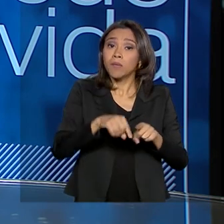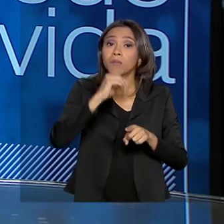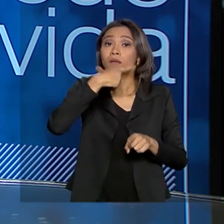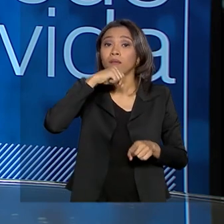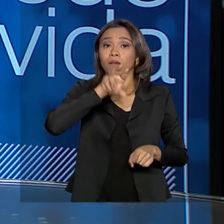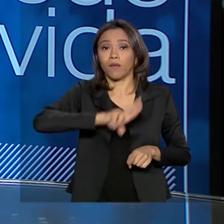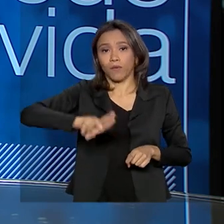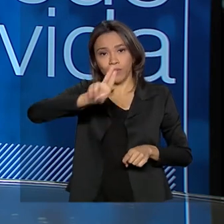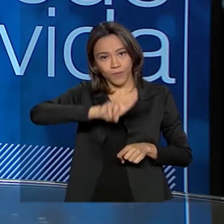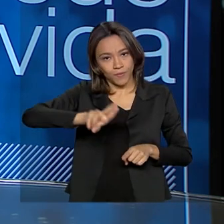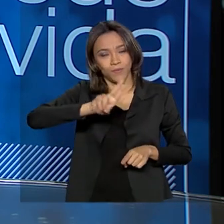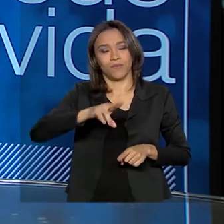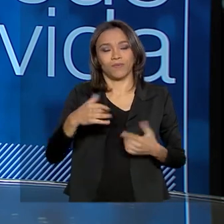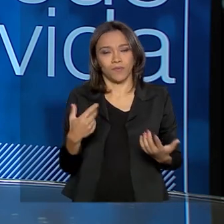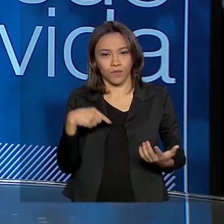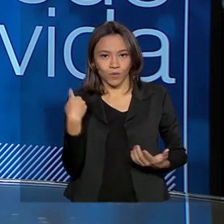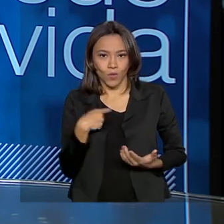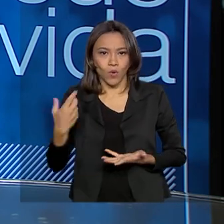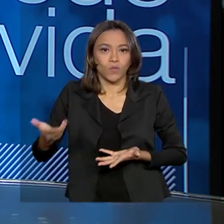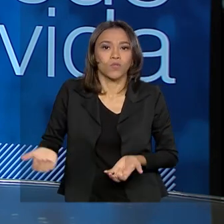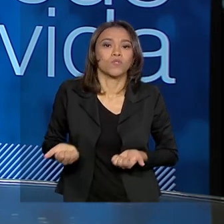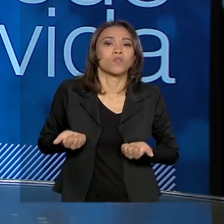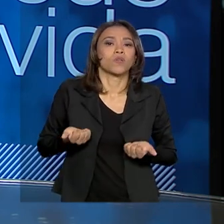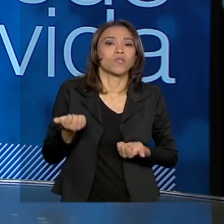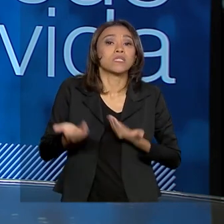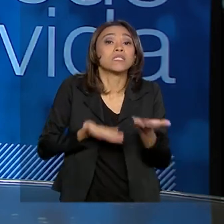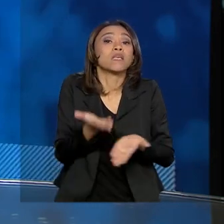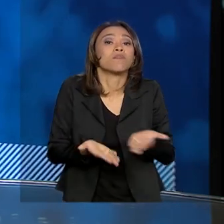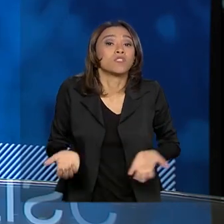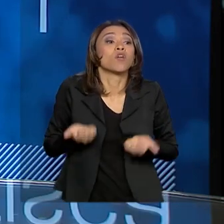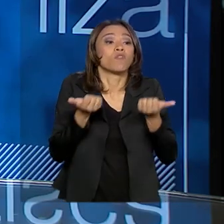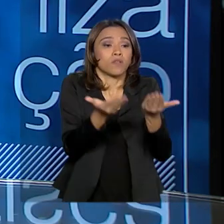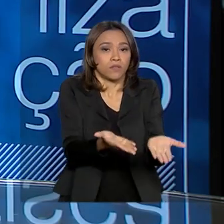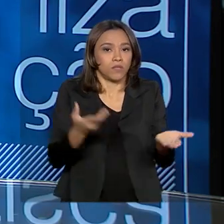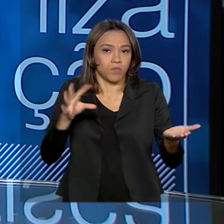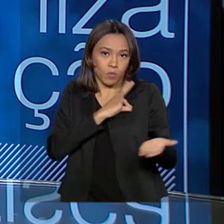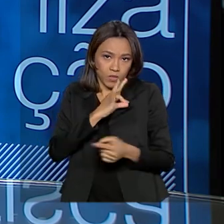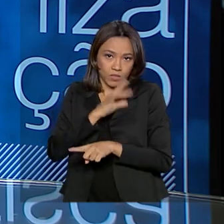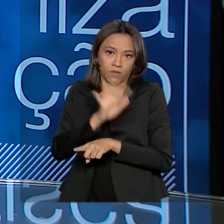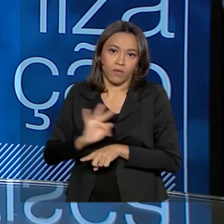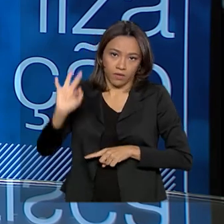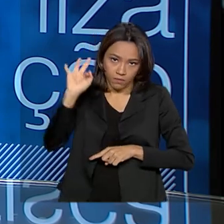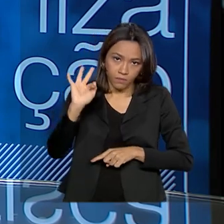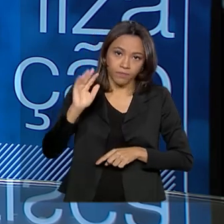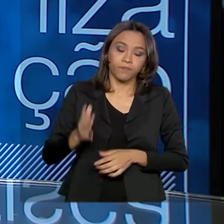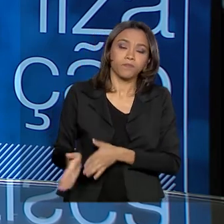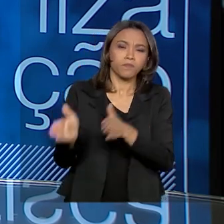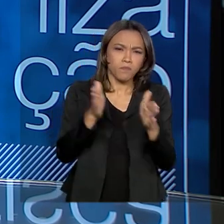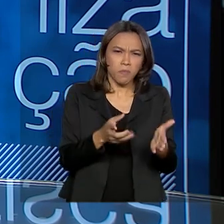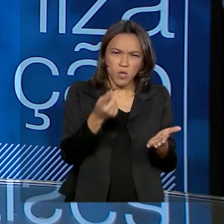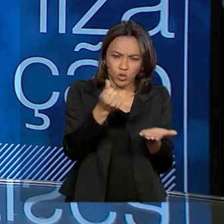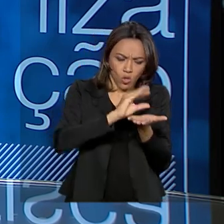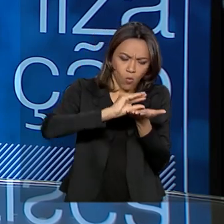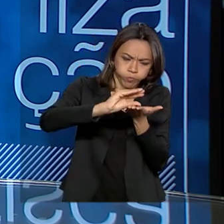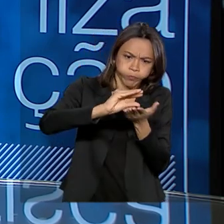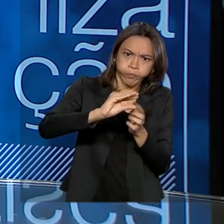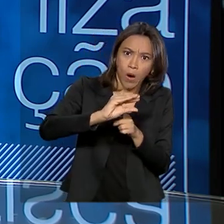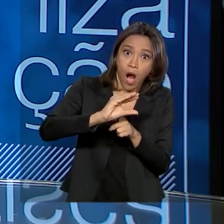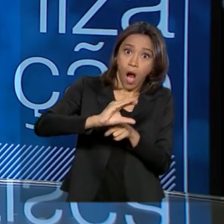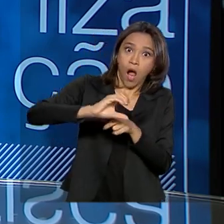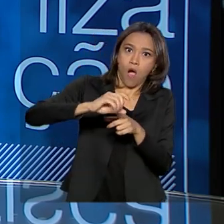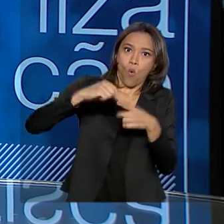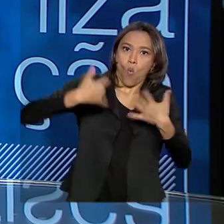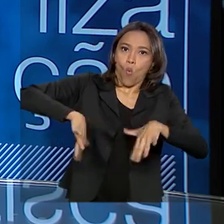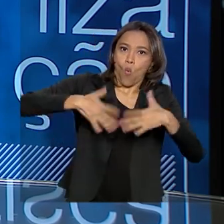os nossos serviços. Eu, o plano, lógico, o orçamento, se falar que o orçamento é alto, não, o orçamento tem que ser muito bem